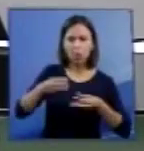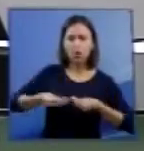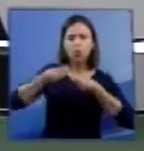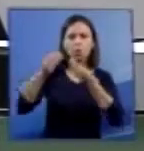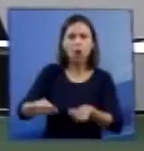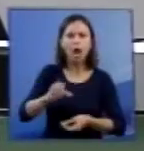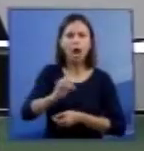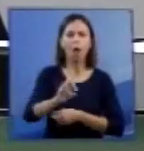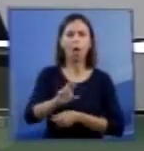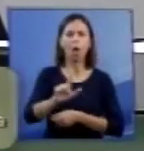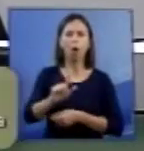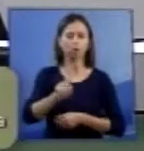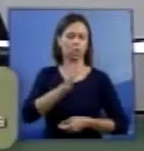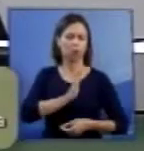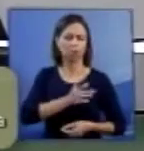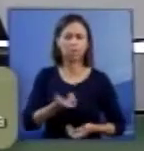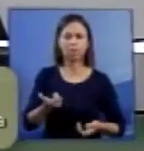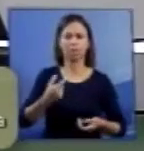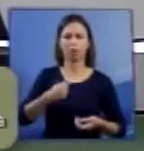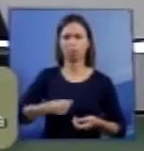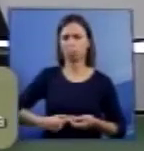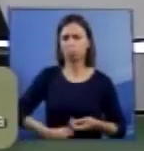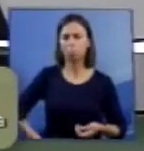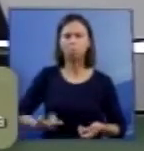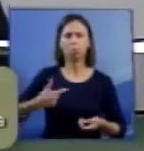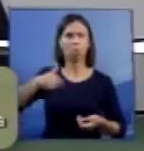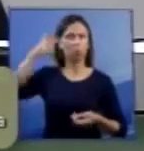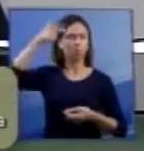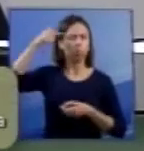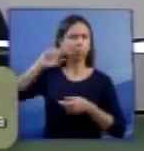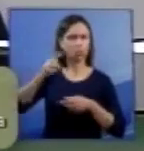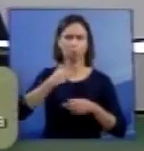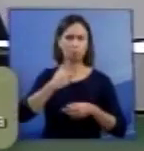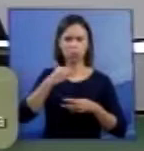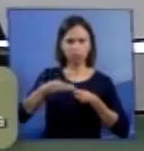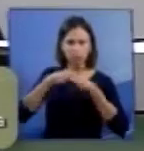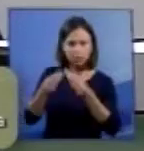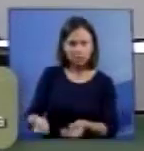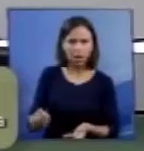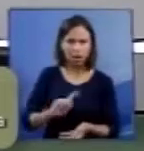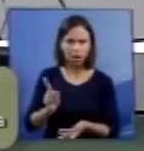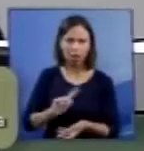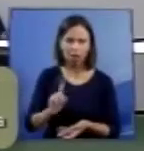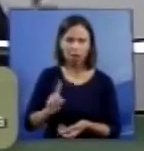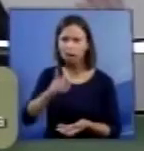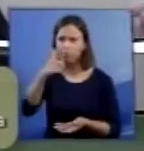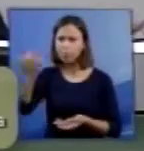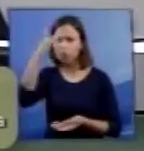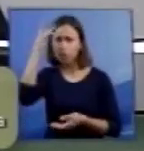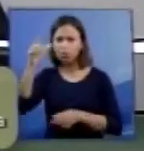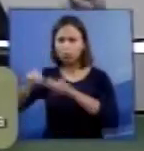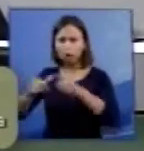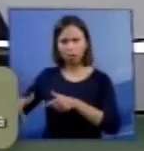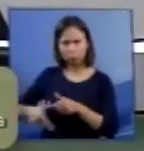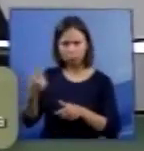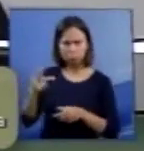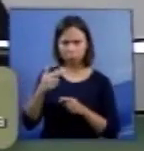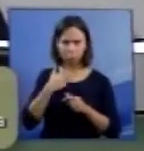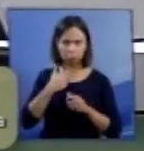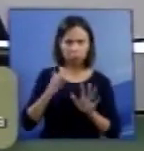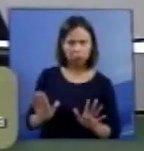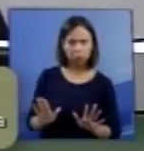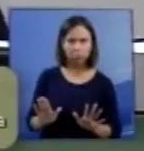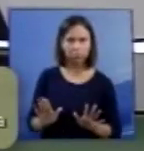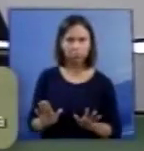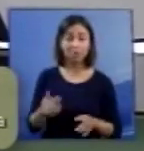de pessoas em que se tenha constatado a morte encefálica. Porque, na hipótese que